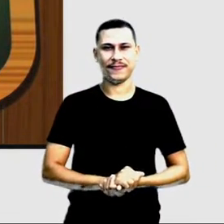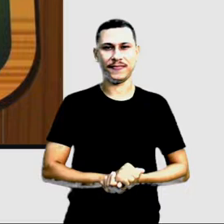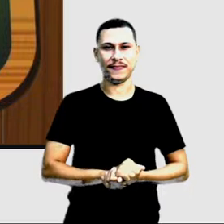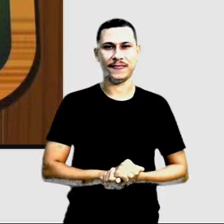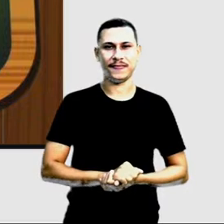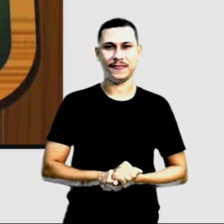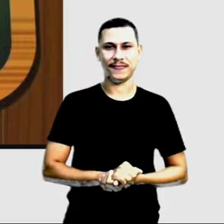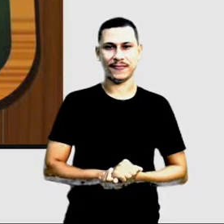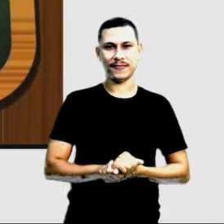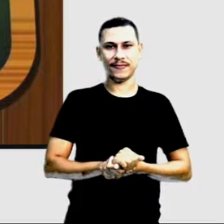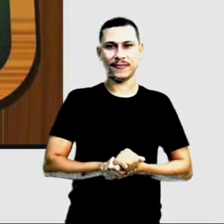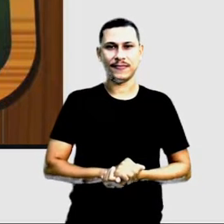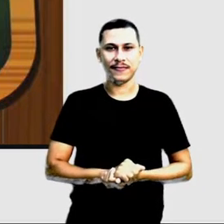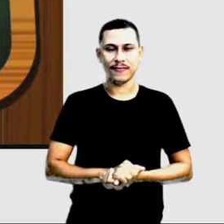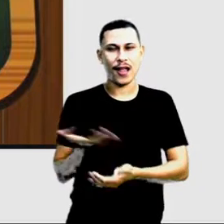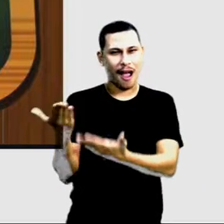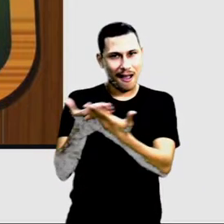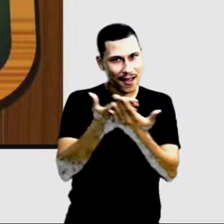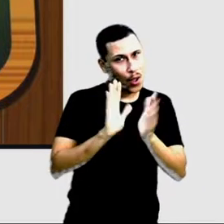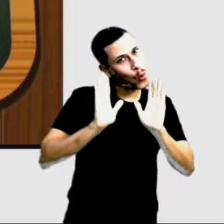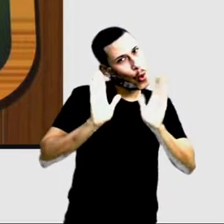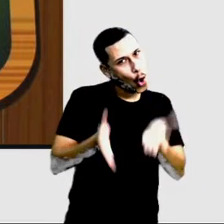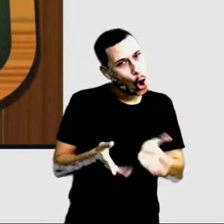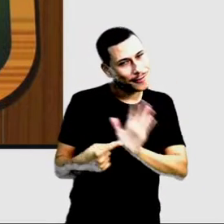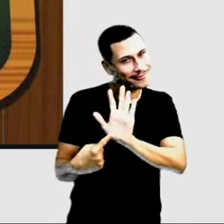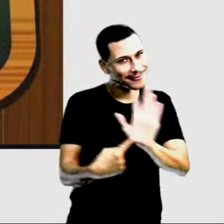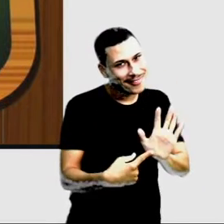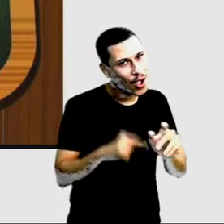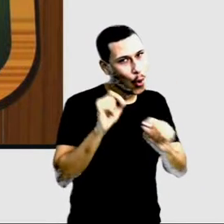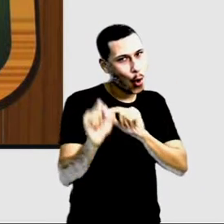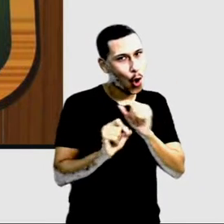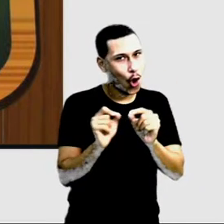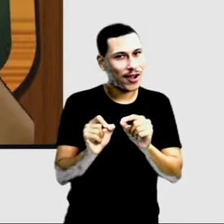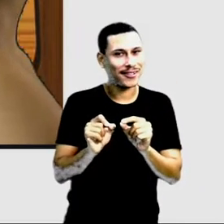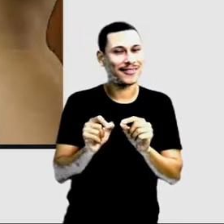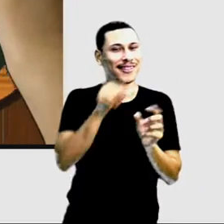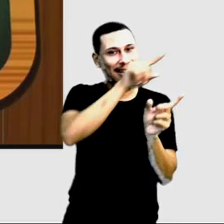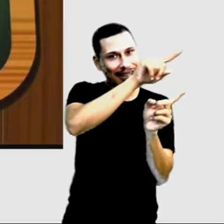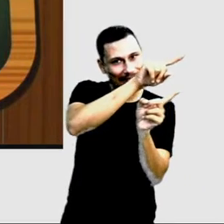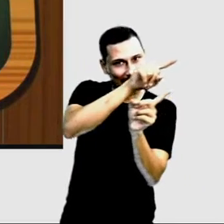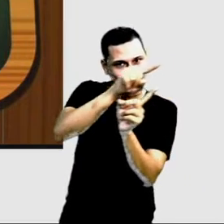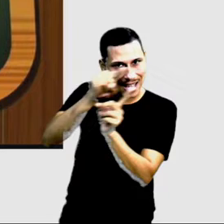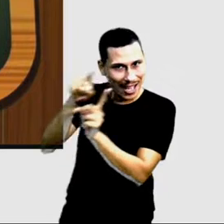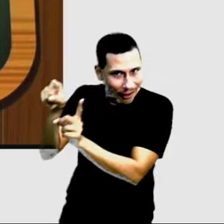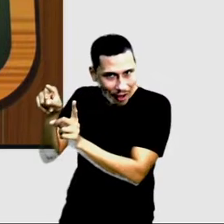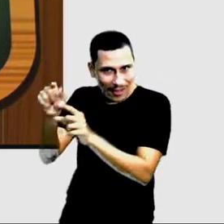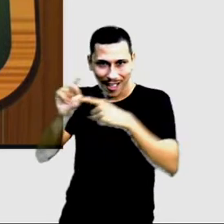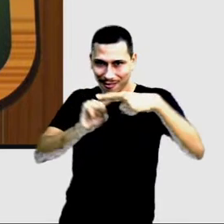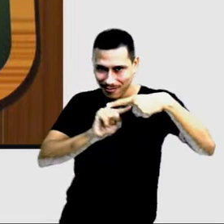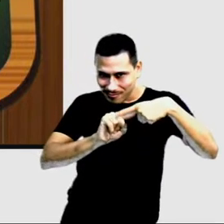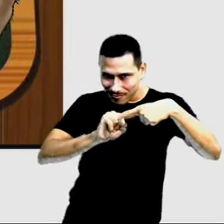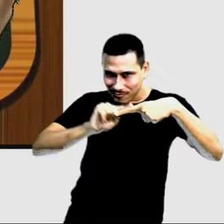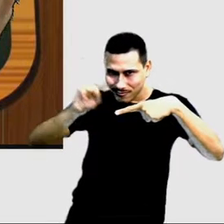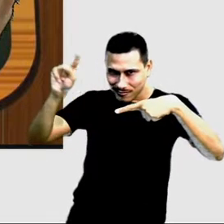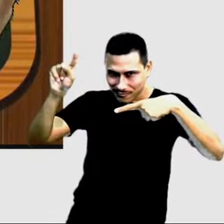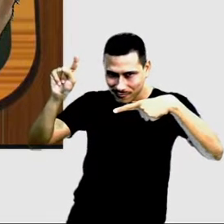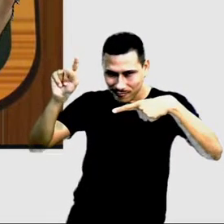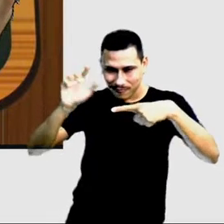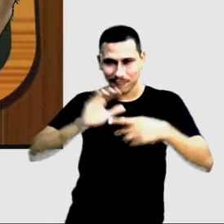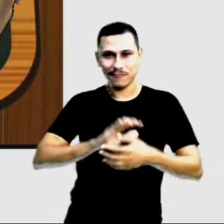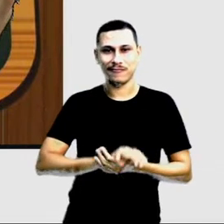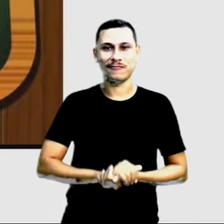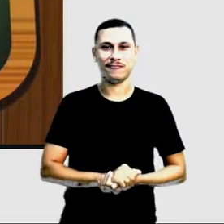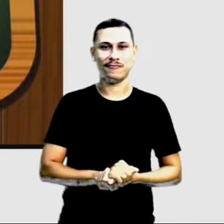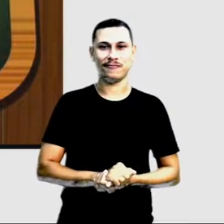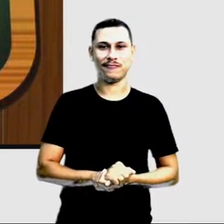A nossa aula de hoje será sobre retas, concorrentes, paralelas